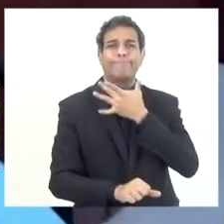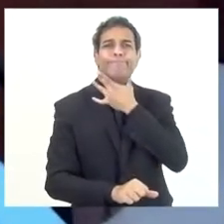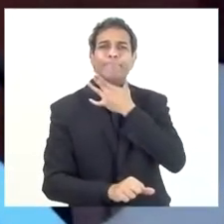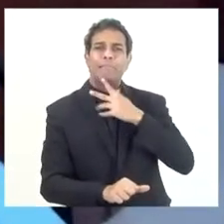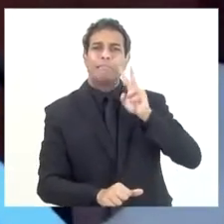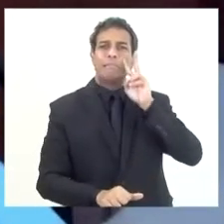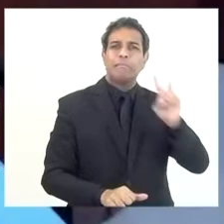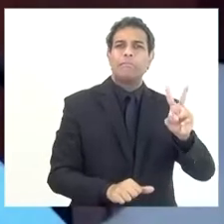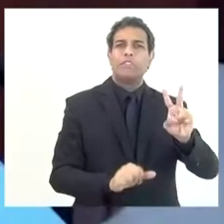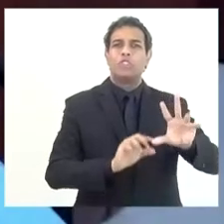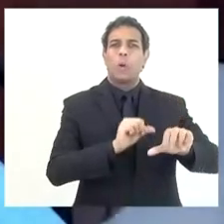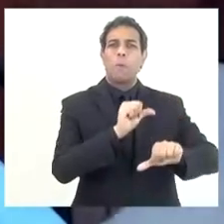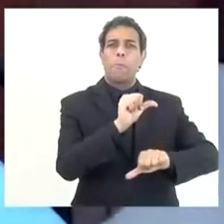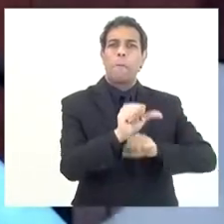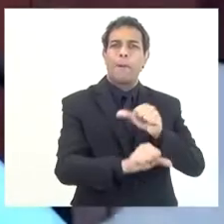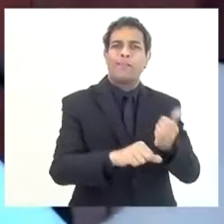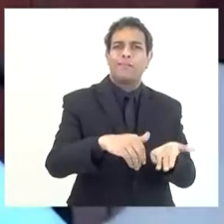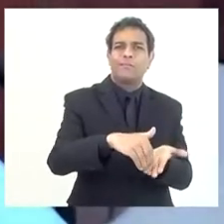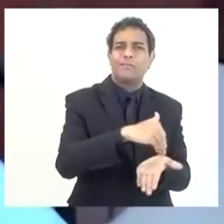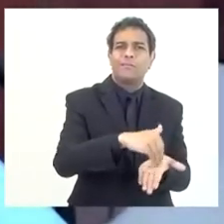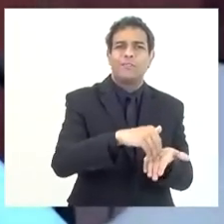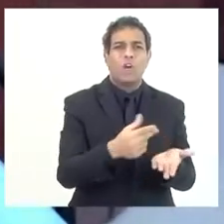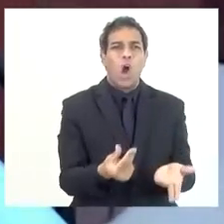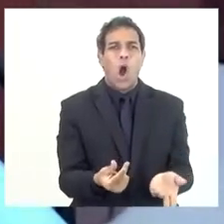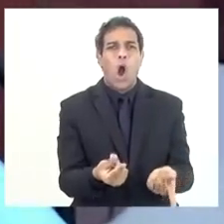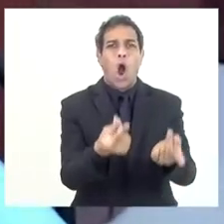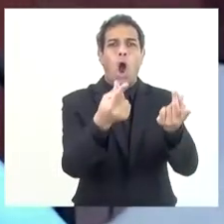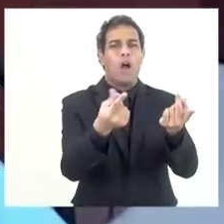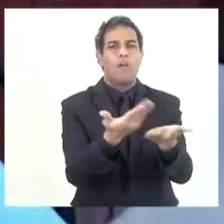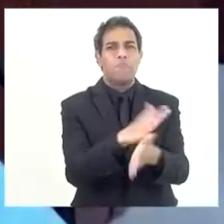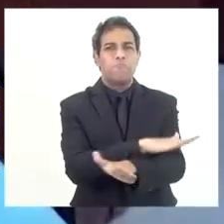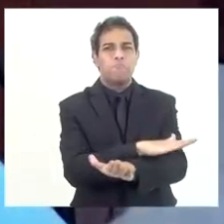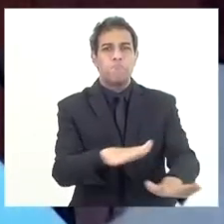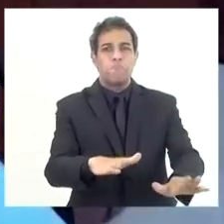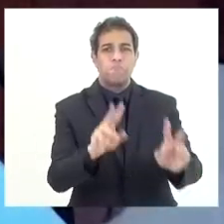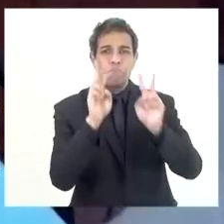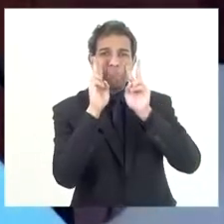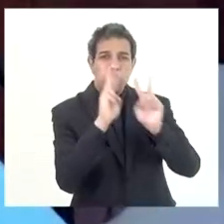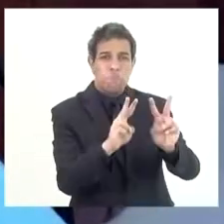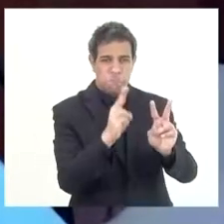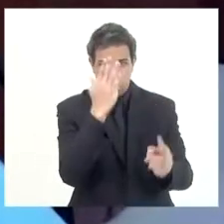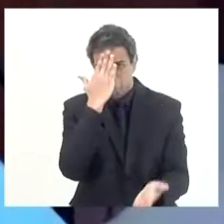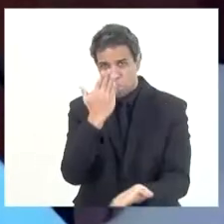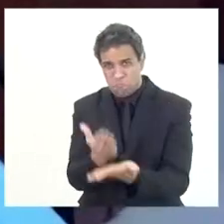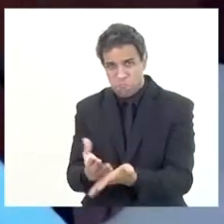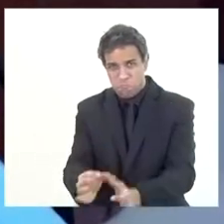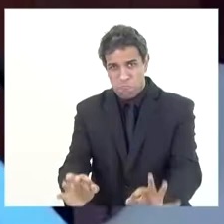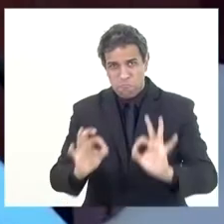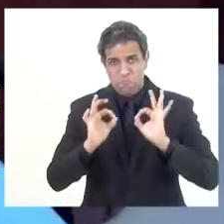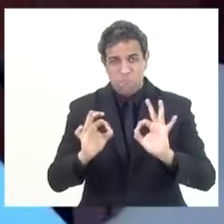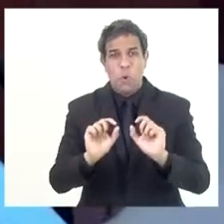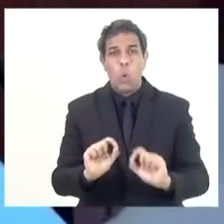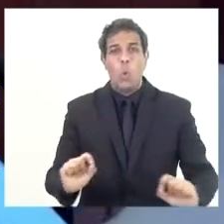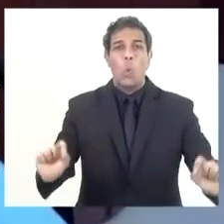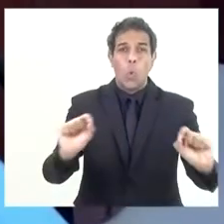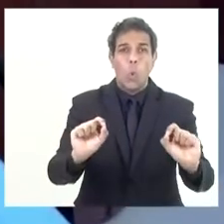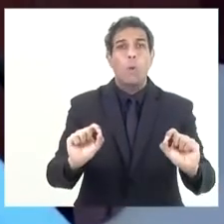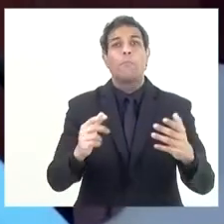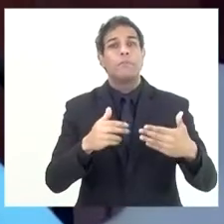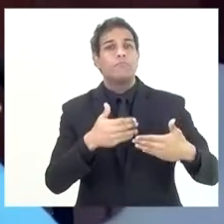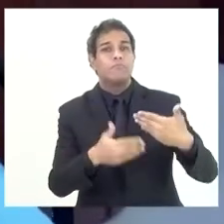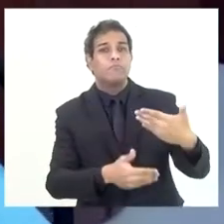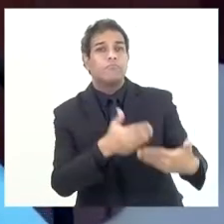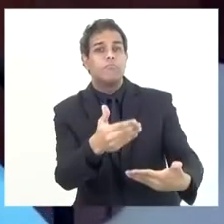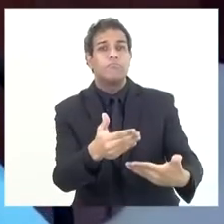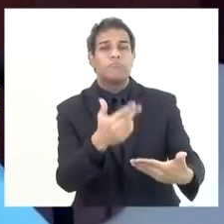forma de atuar da Secretaria de Fazenda, digamos assim, e aí, acredito que o curso seja